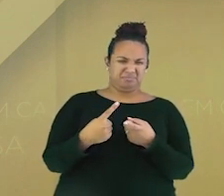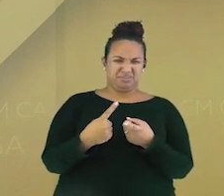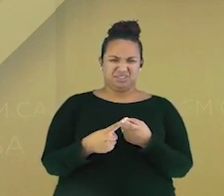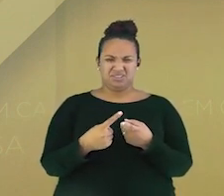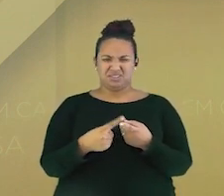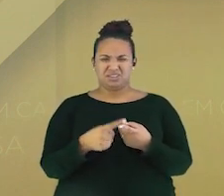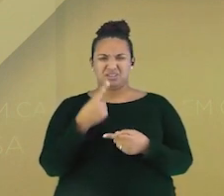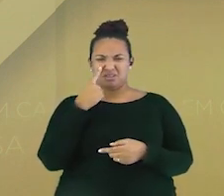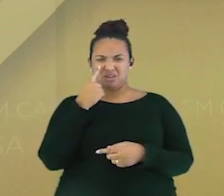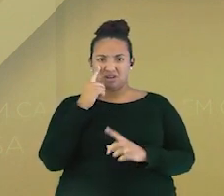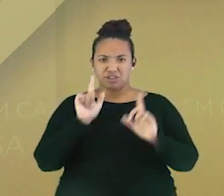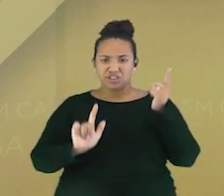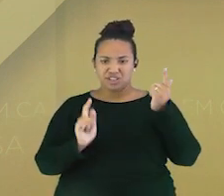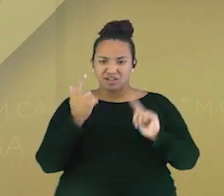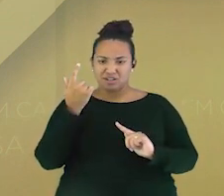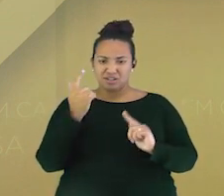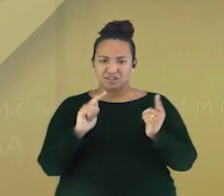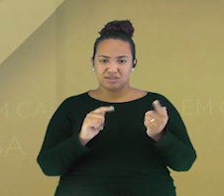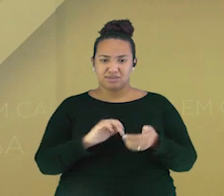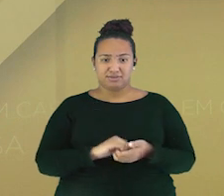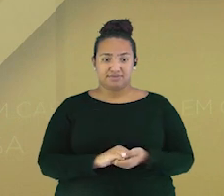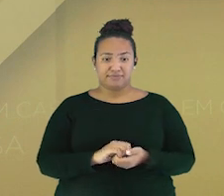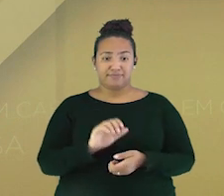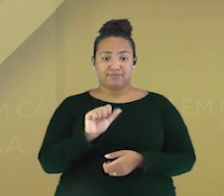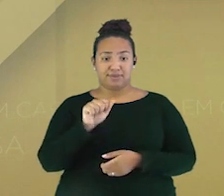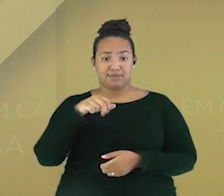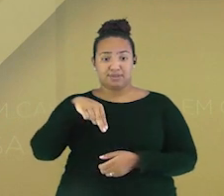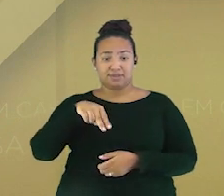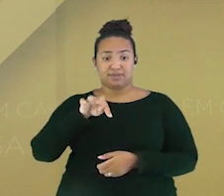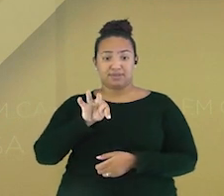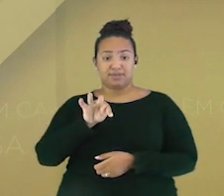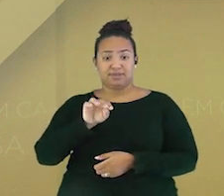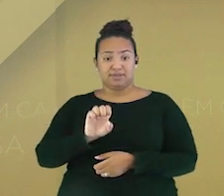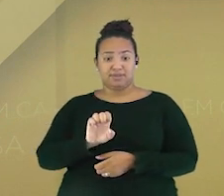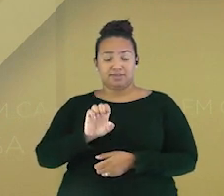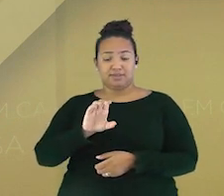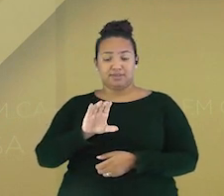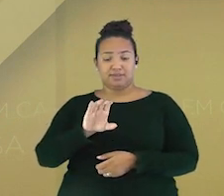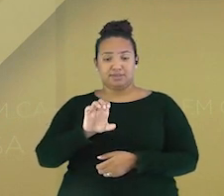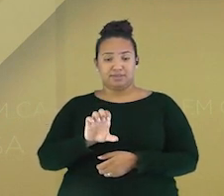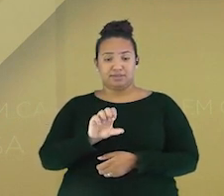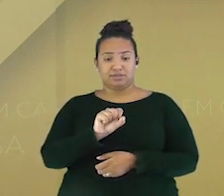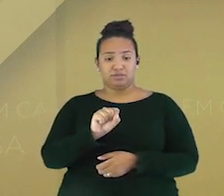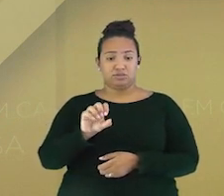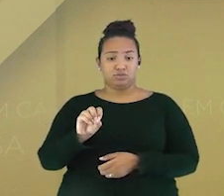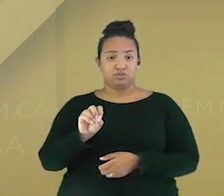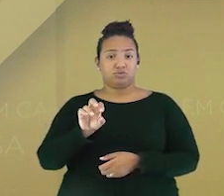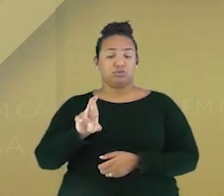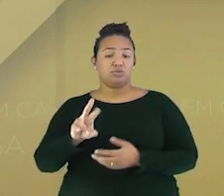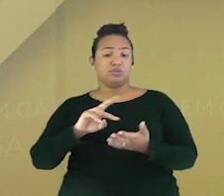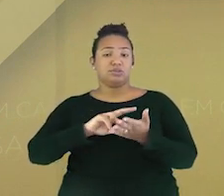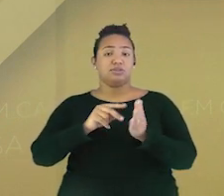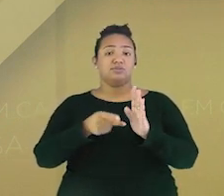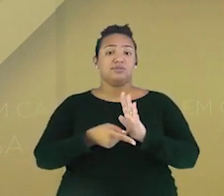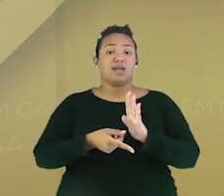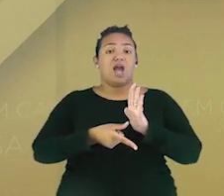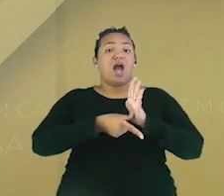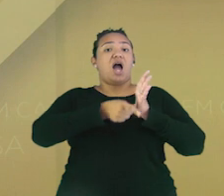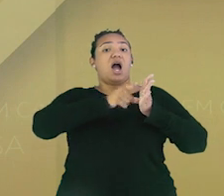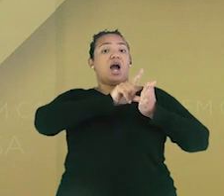Assim, antecessor significa algo que vem antes e sucessor